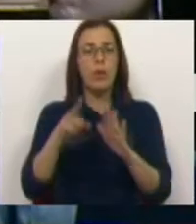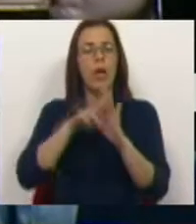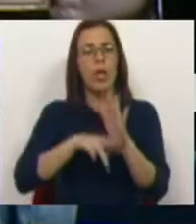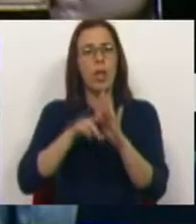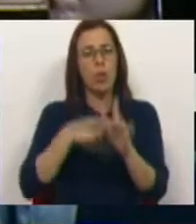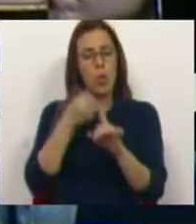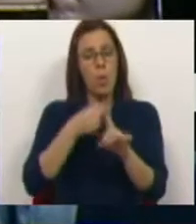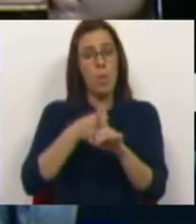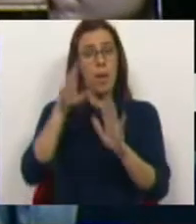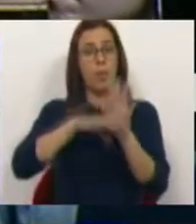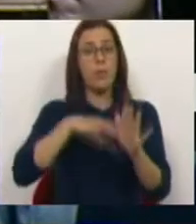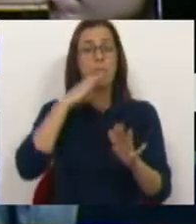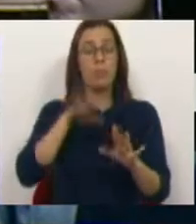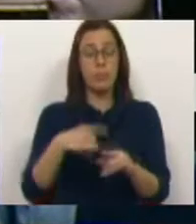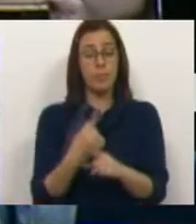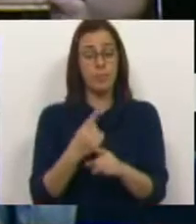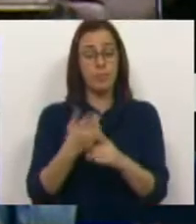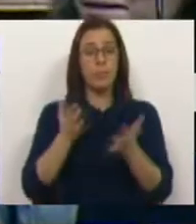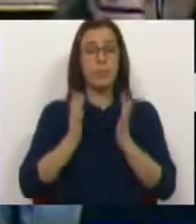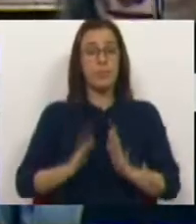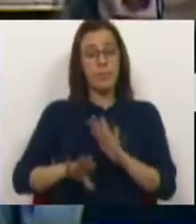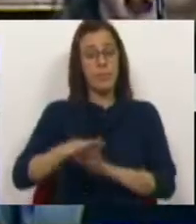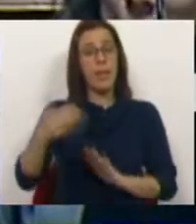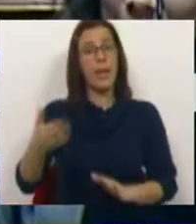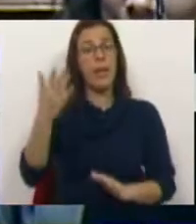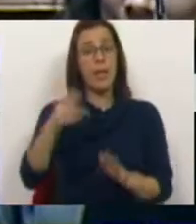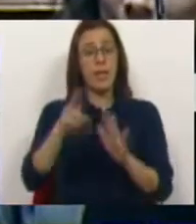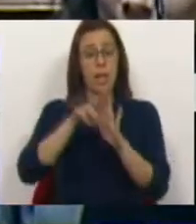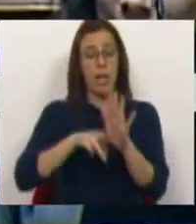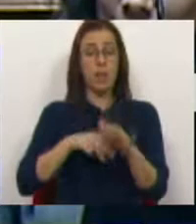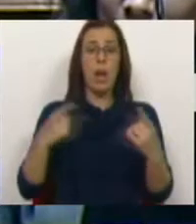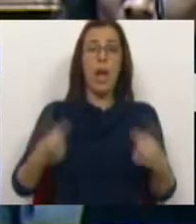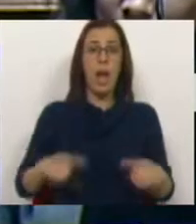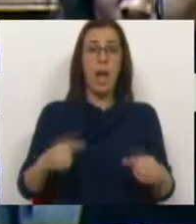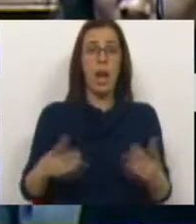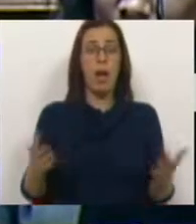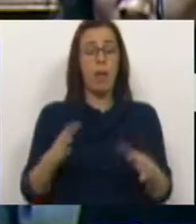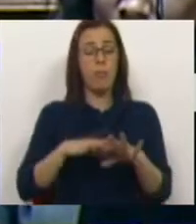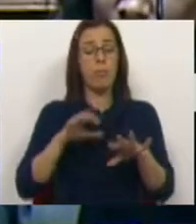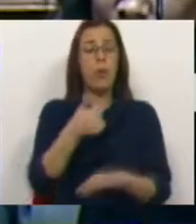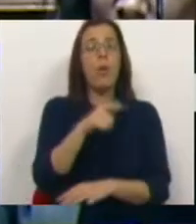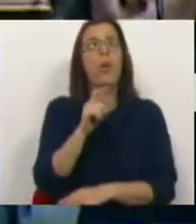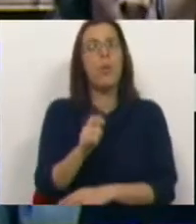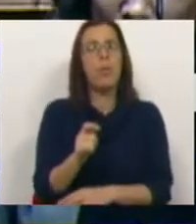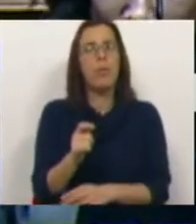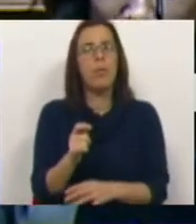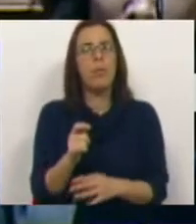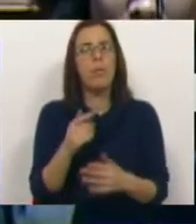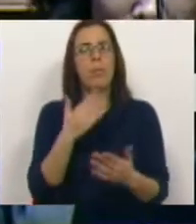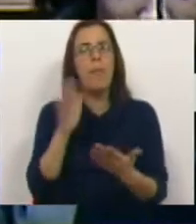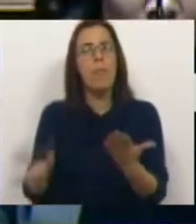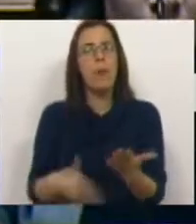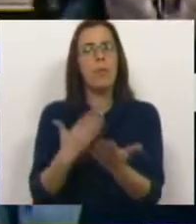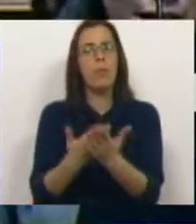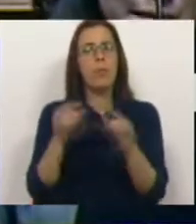relatório de combate à precariedade e também para descansar a direita, e esse relatório existe exatamente o que o Bloco de Esquerda o